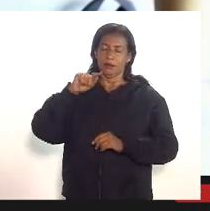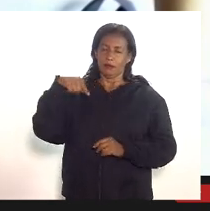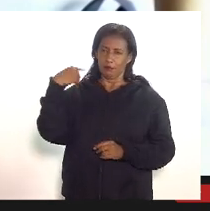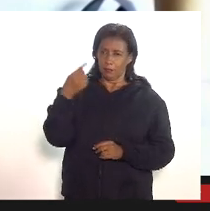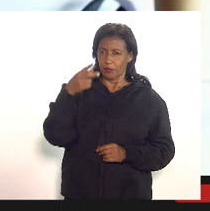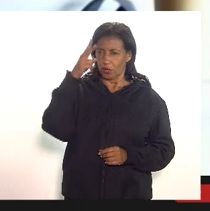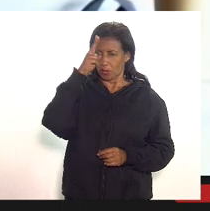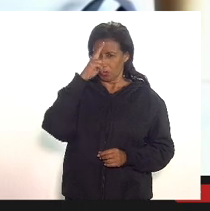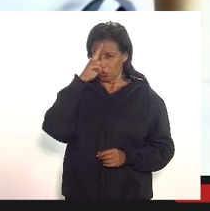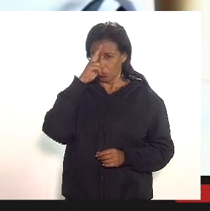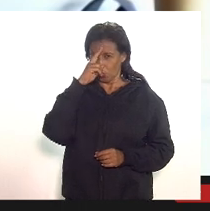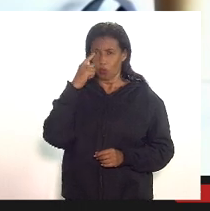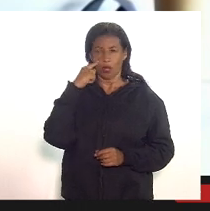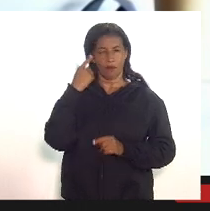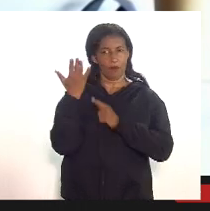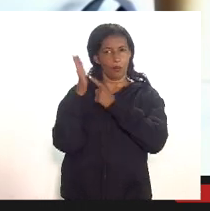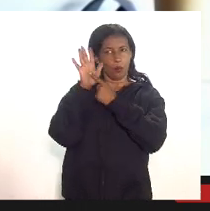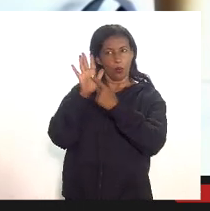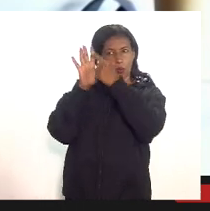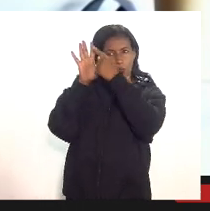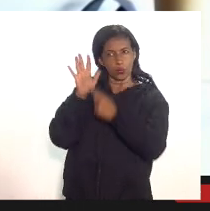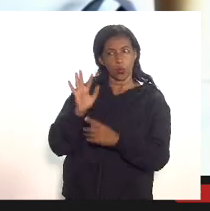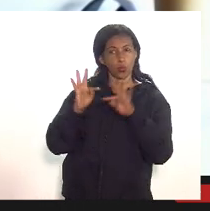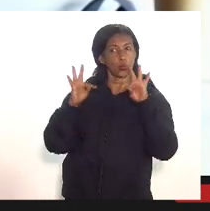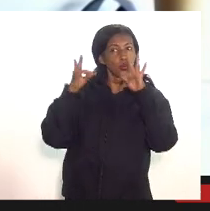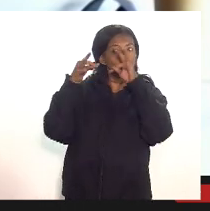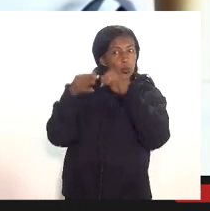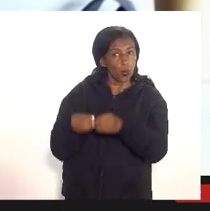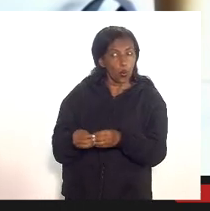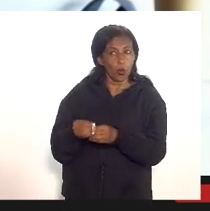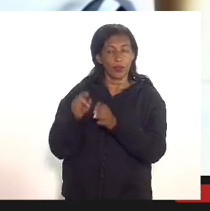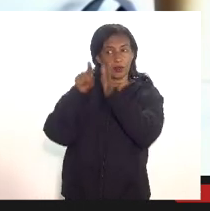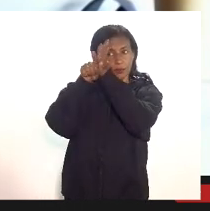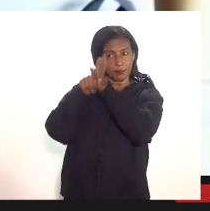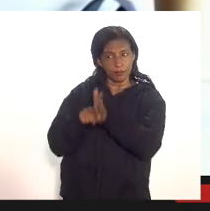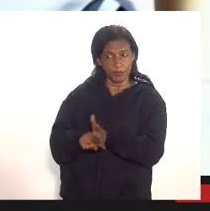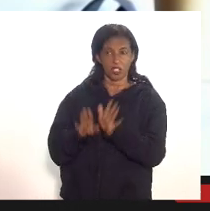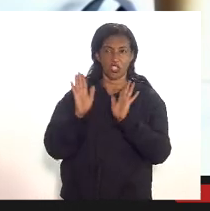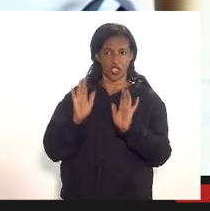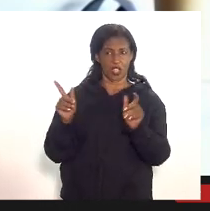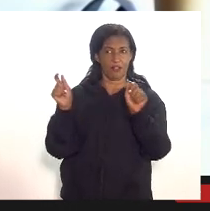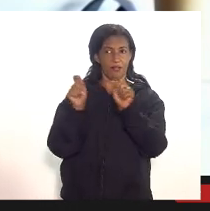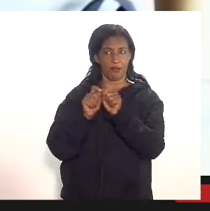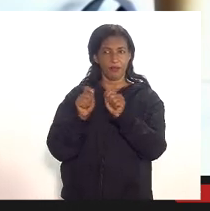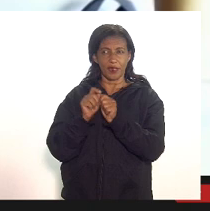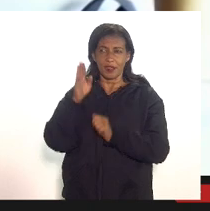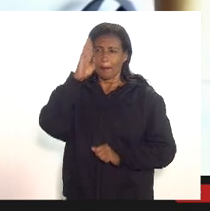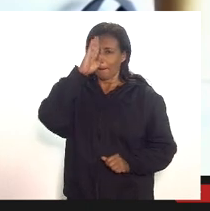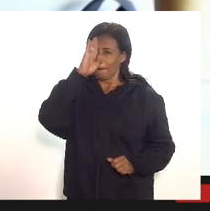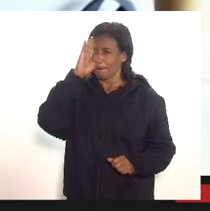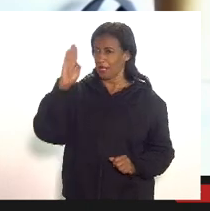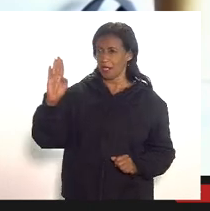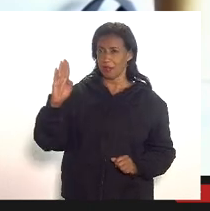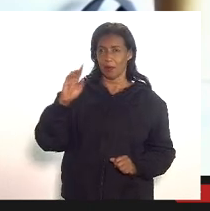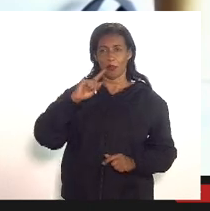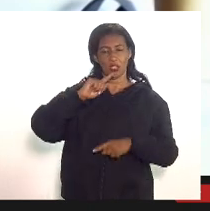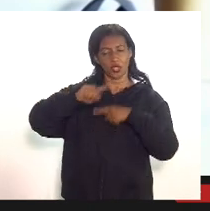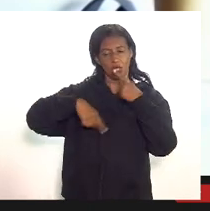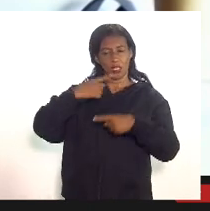também também nos últimos 10 anos principalmente pós 2014